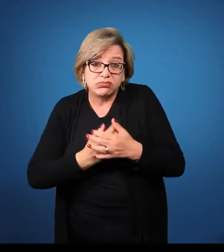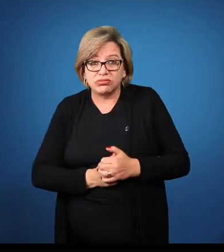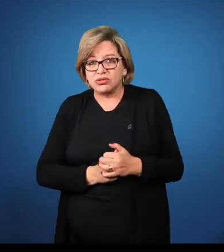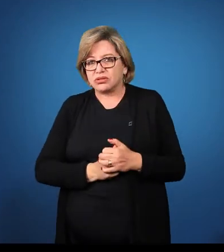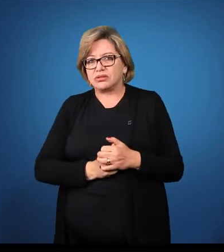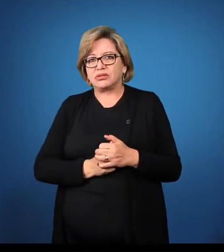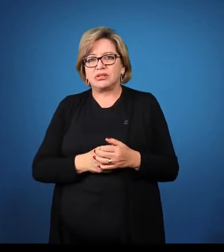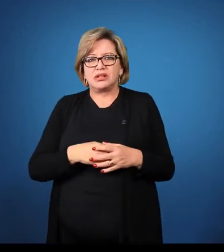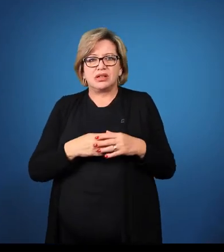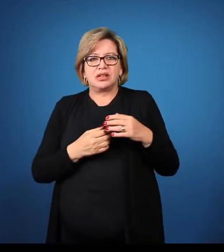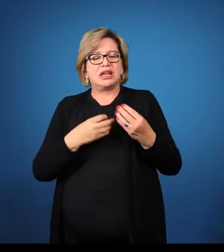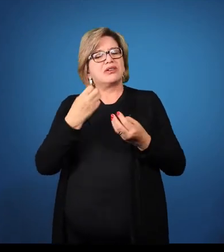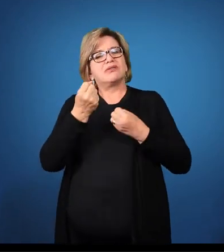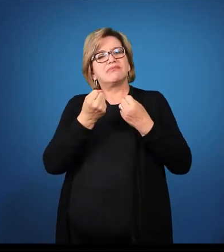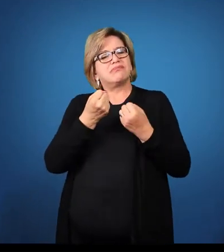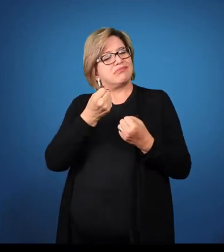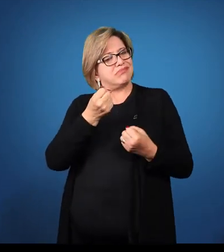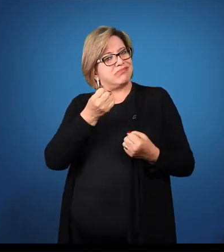Pedro é estudioso.